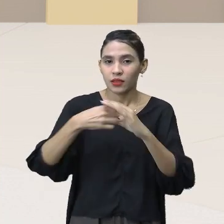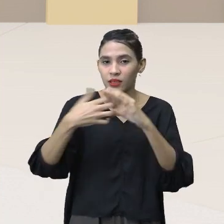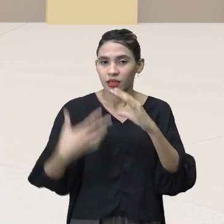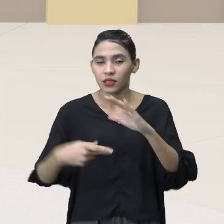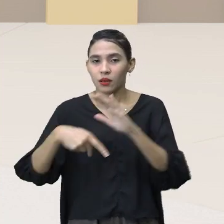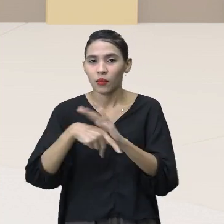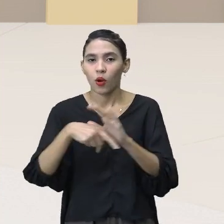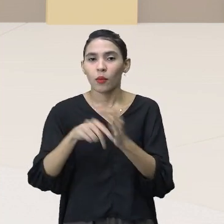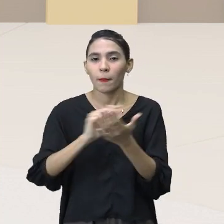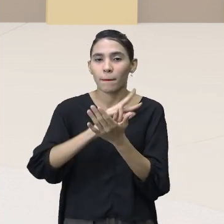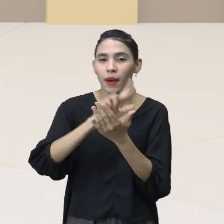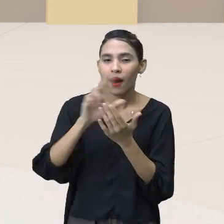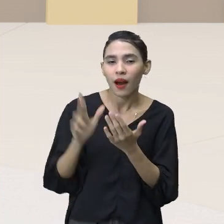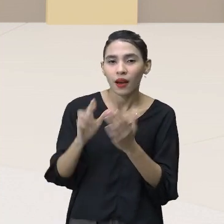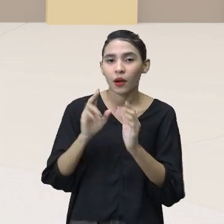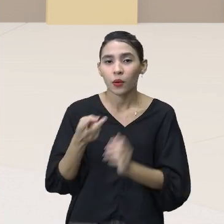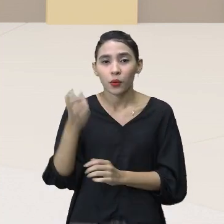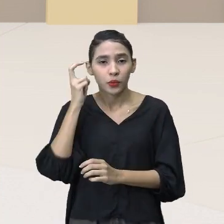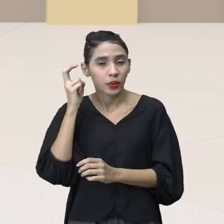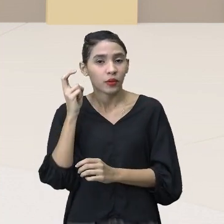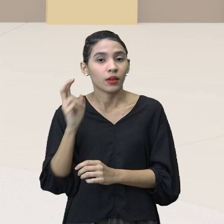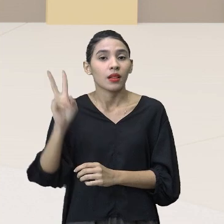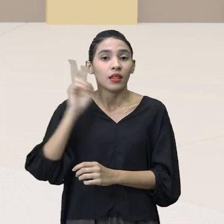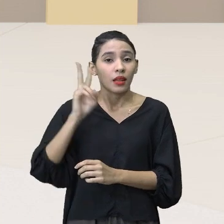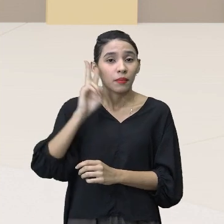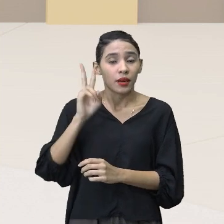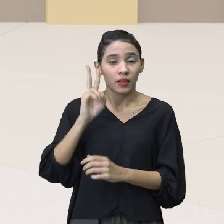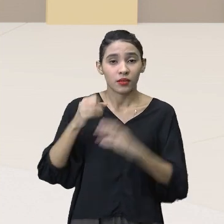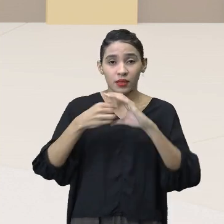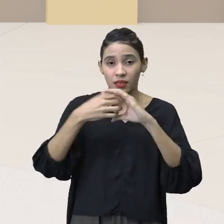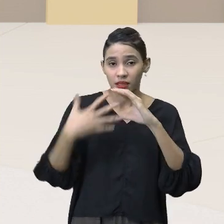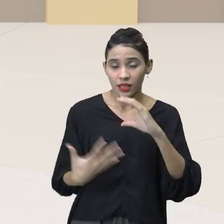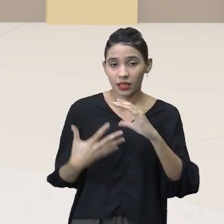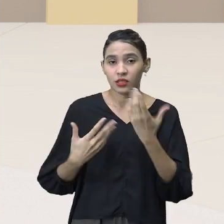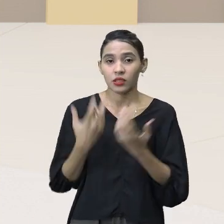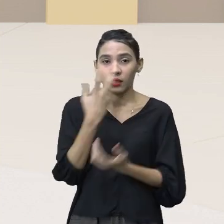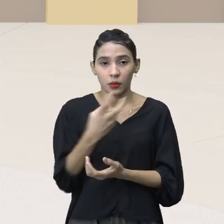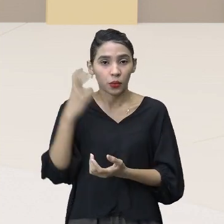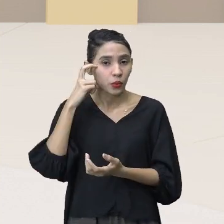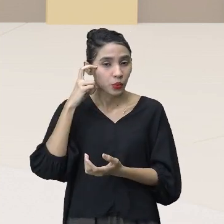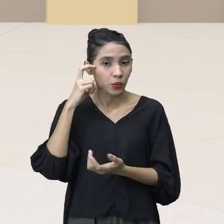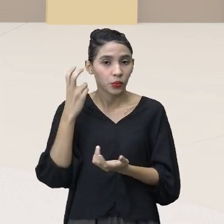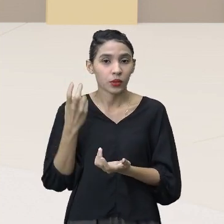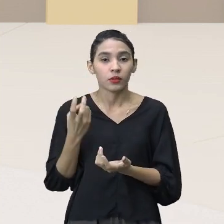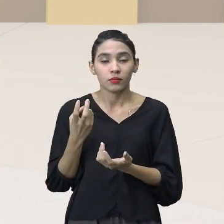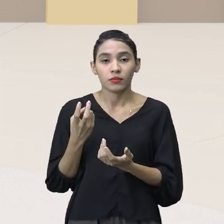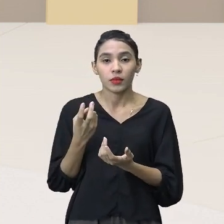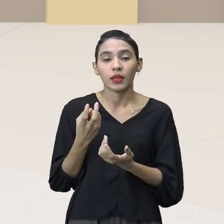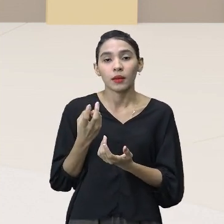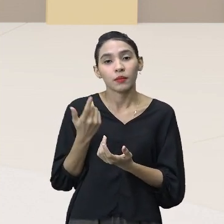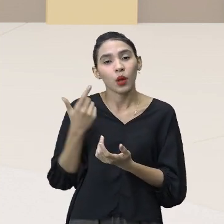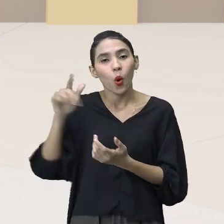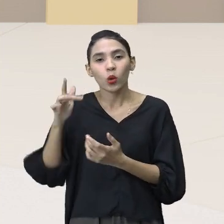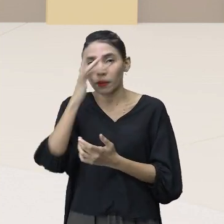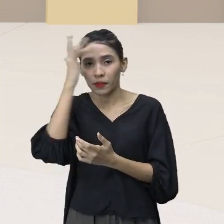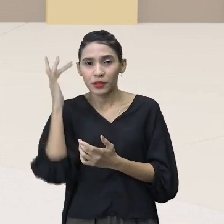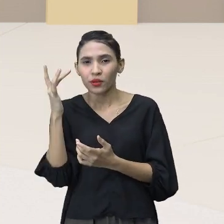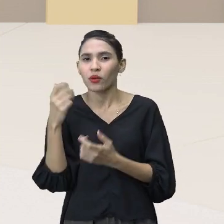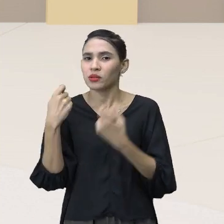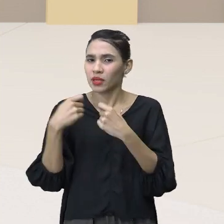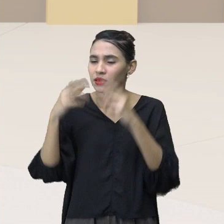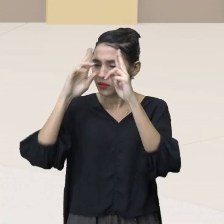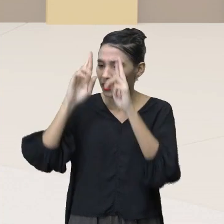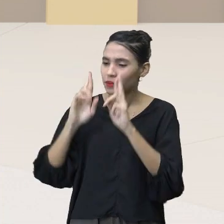diversidade cultural, lembrando que os elementos, ah, ah, da cultura do meu próximo, né, precisam ser tão